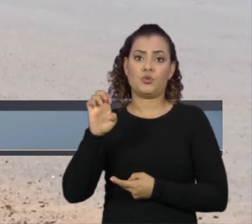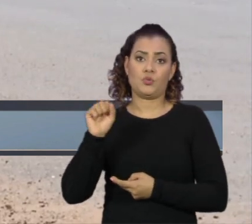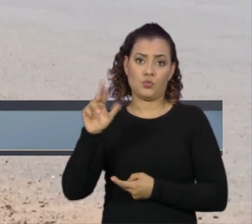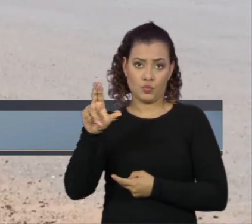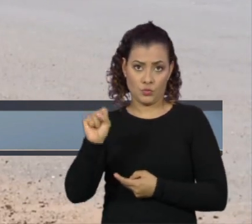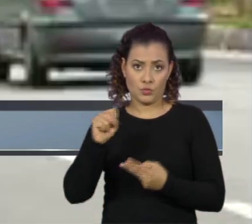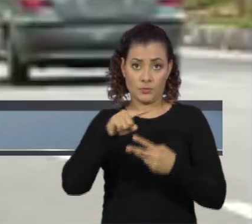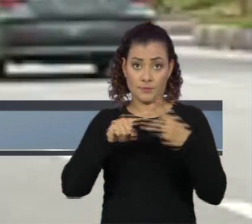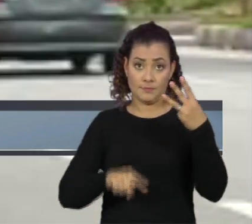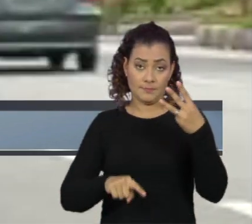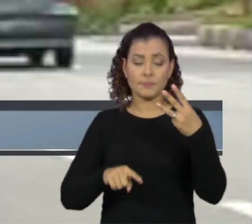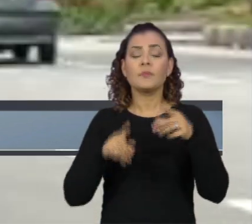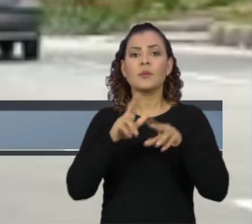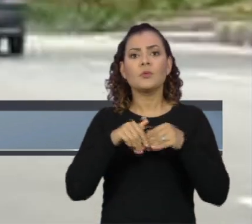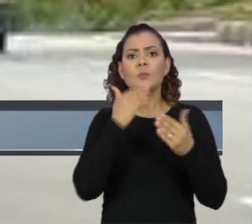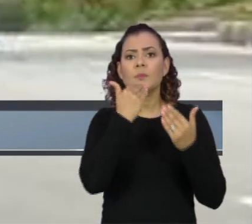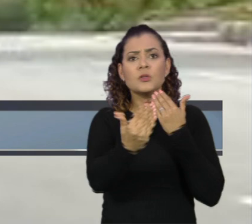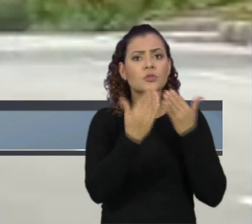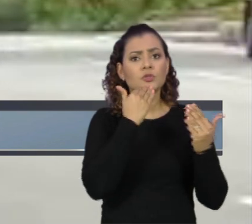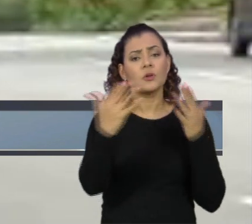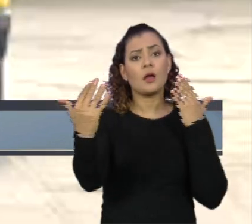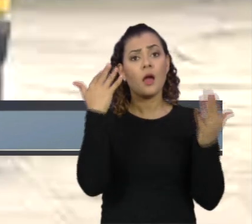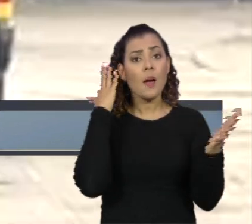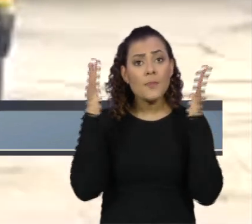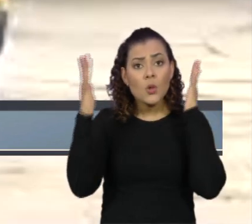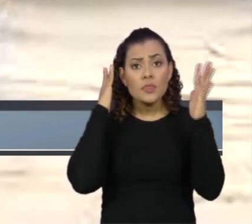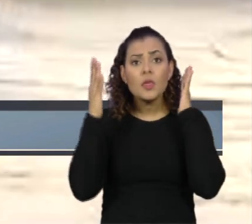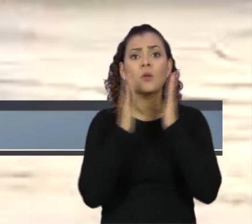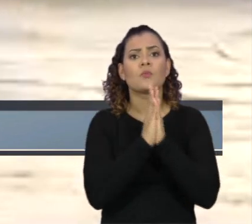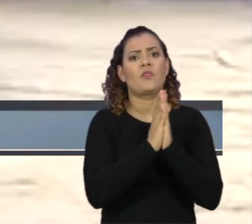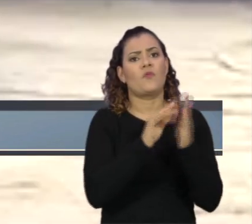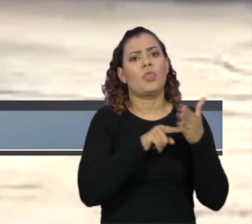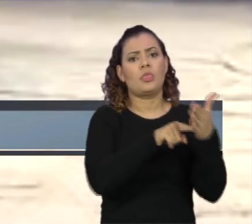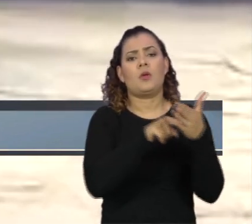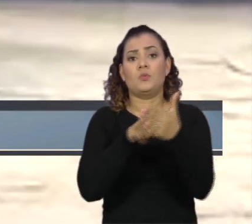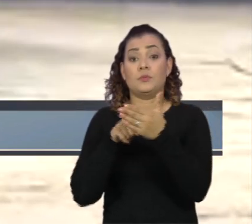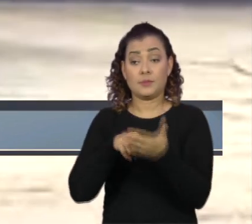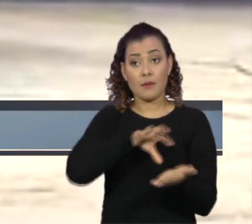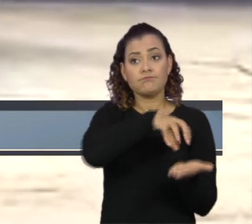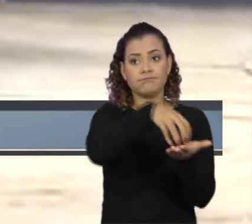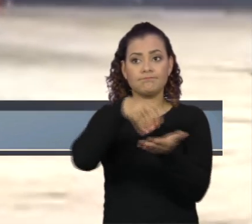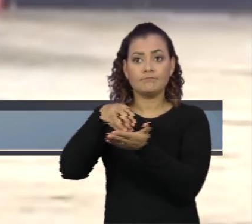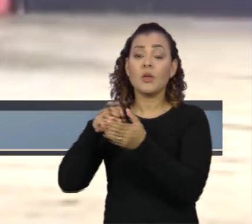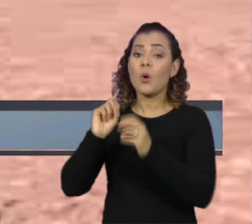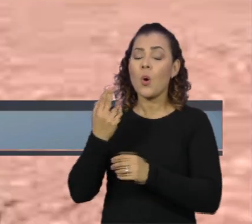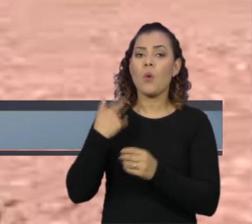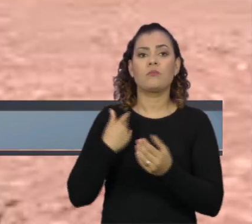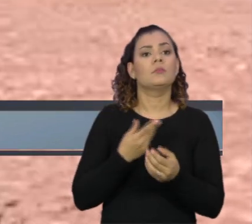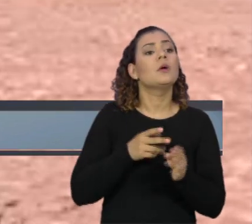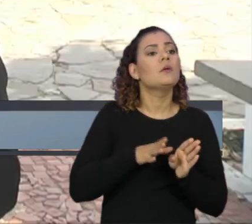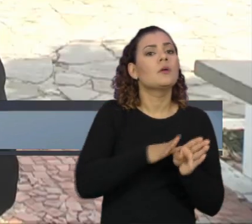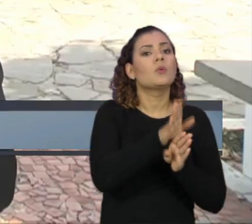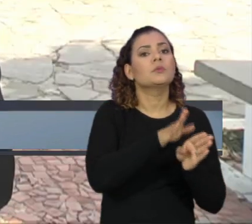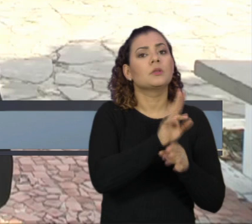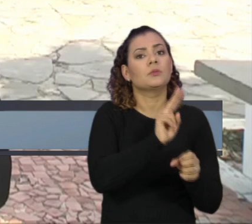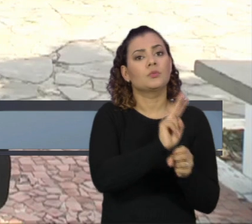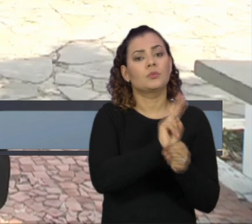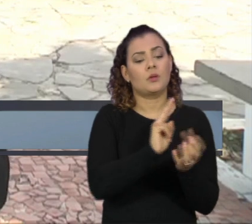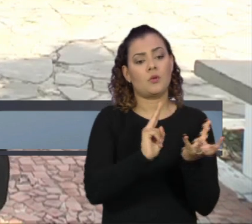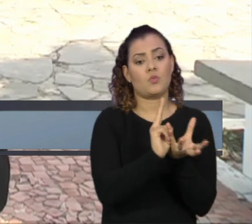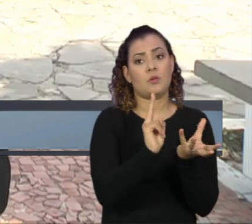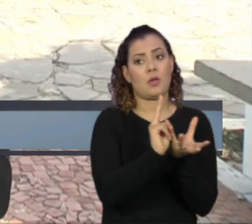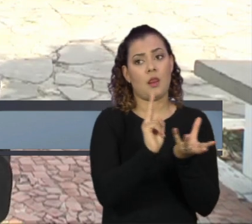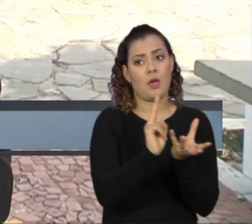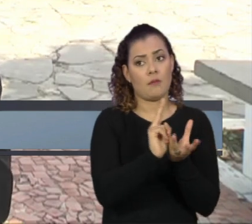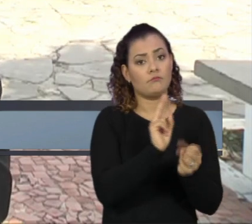pede aos caminhoneiros e à população que denunciem diretamente ao órgão ou procurem o Conselho Tutelar. Mais